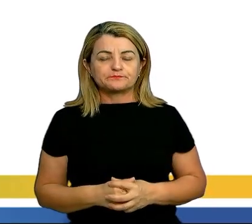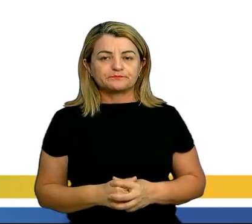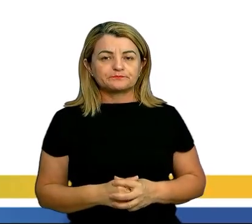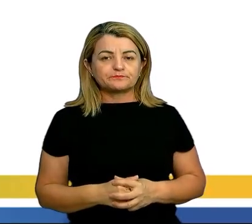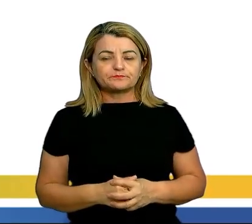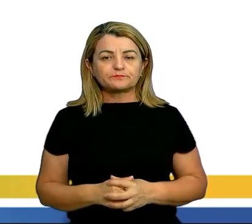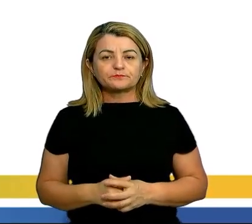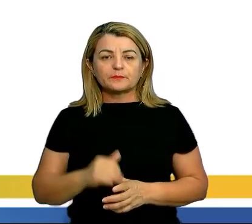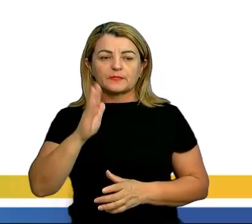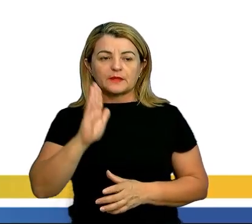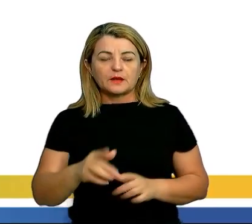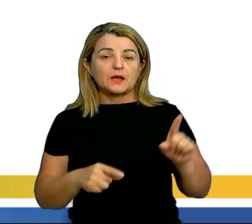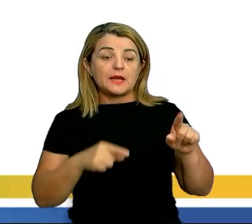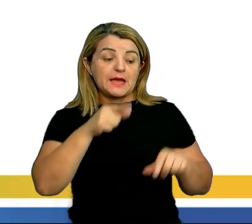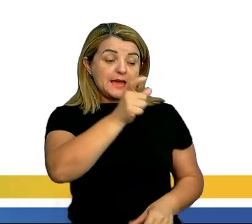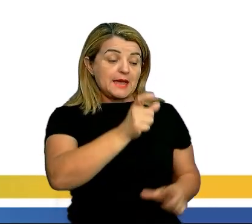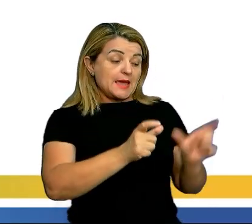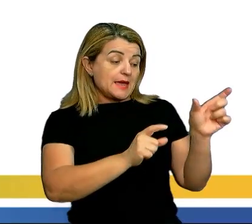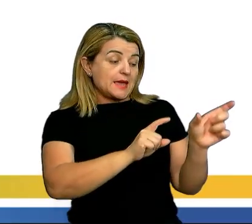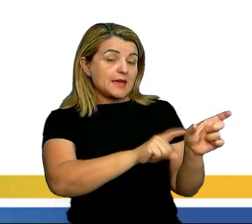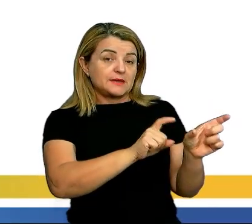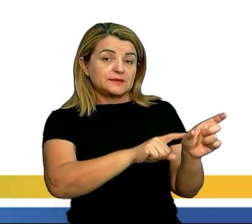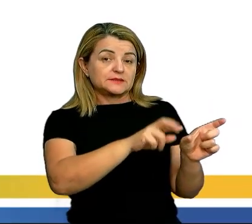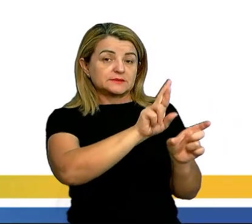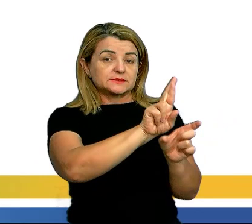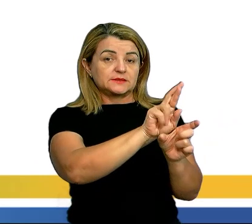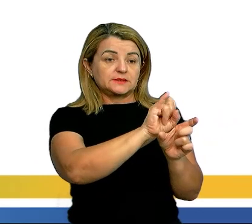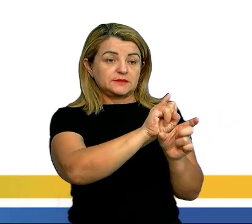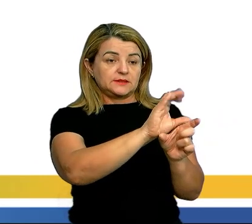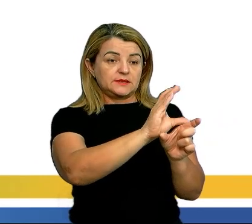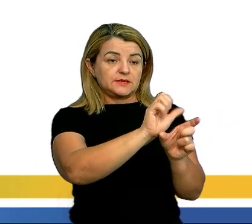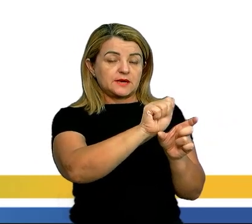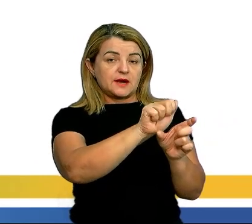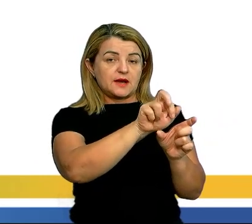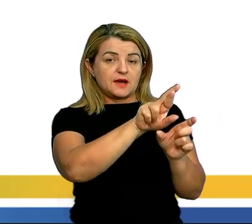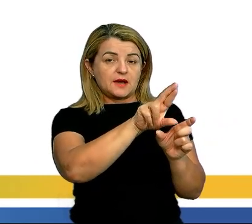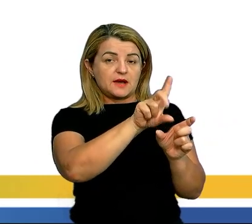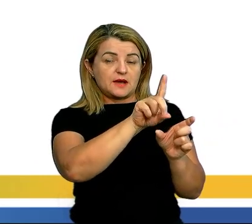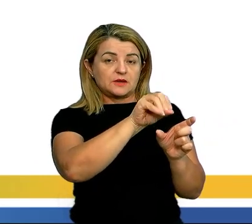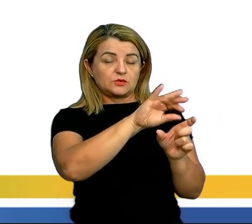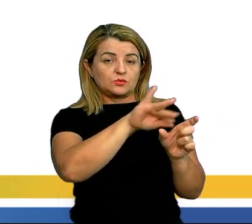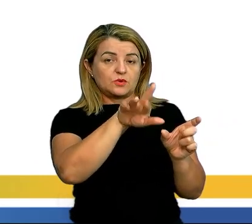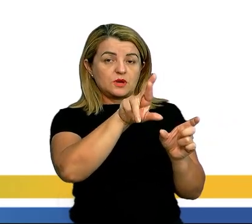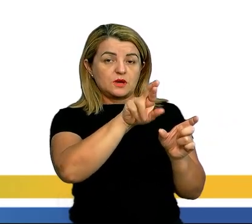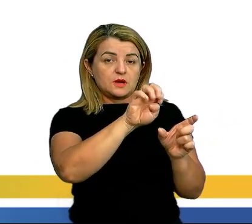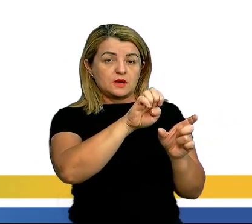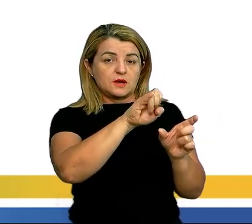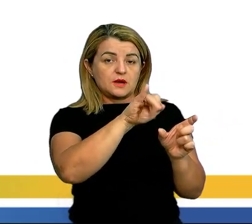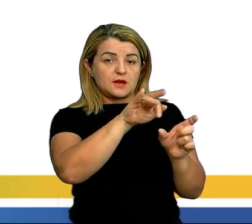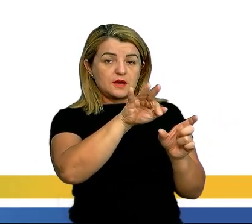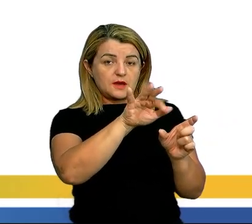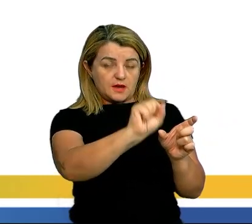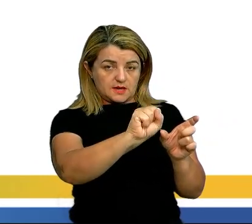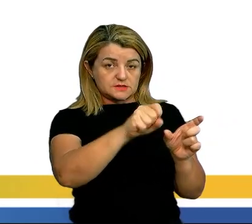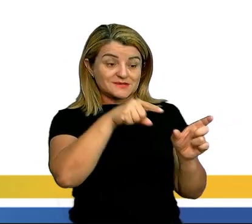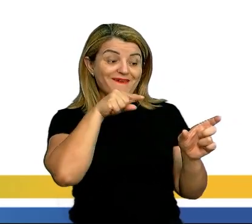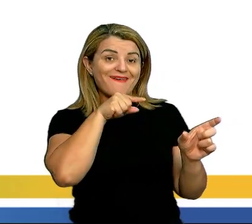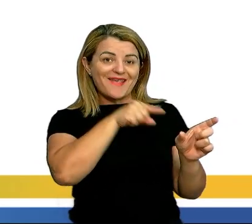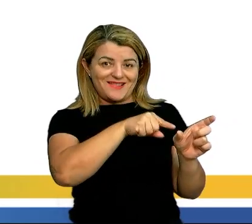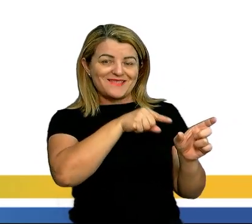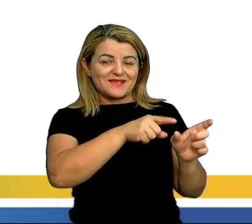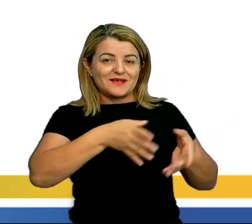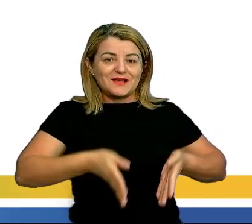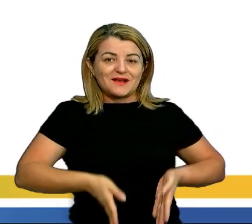Já o Ricardo Reis, ele nasceu na cidade do Porto, em Portugal, no dia 19 de